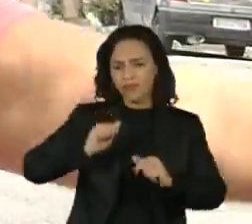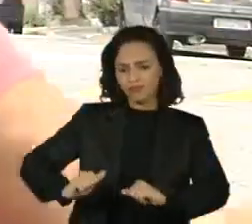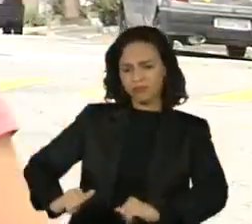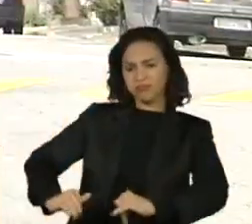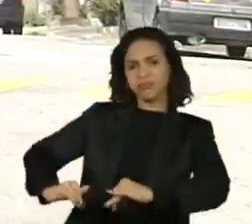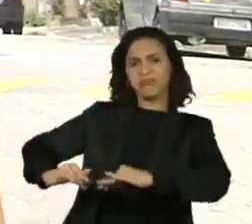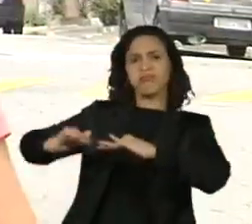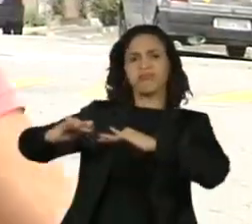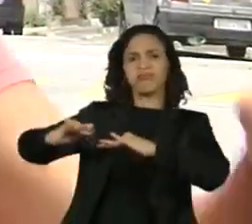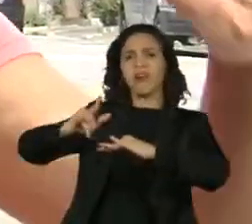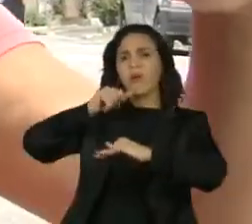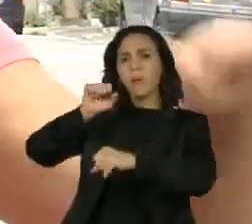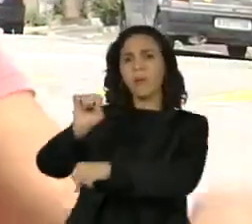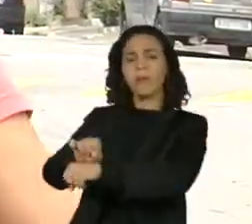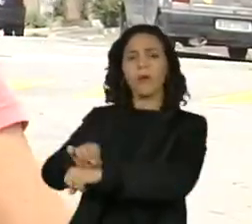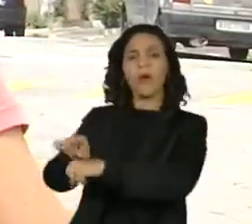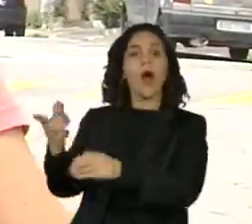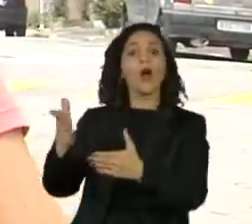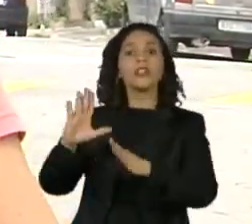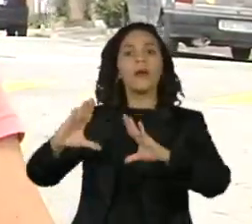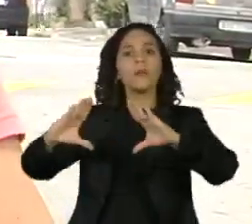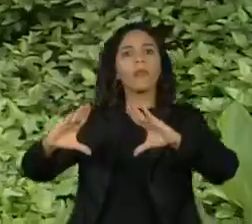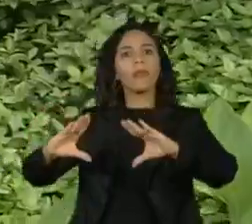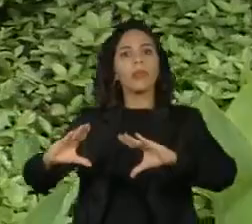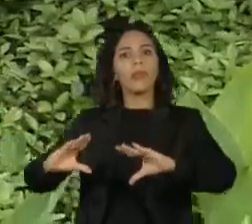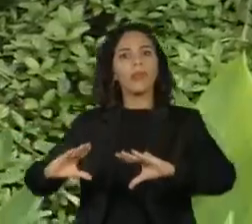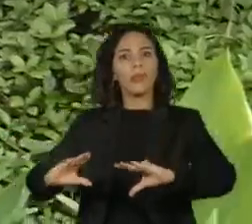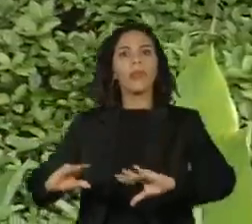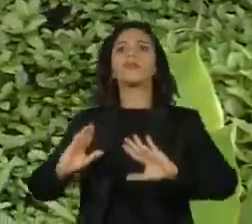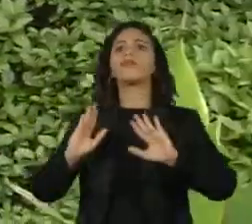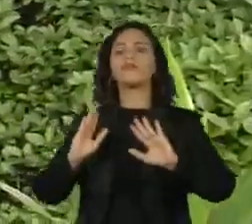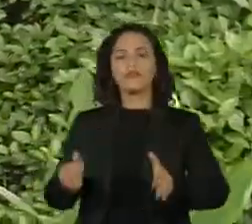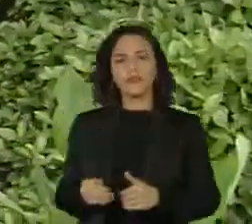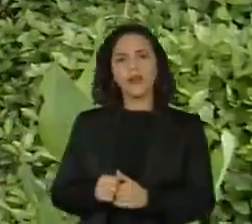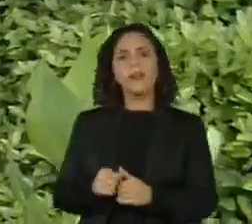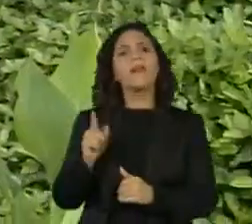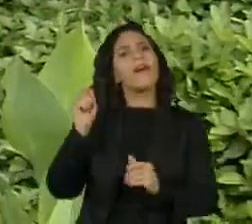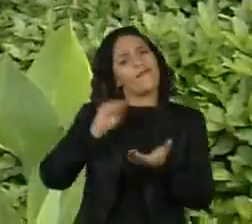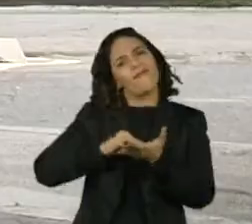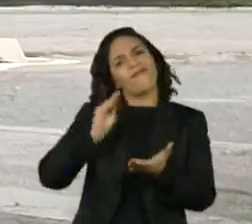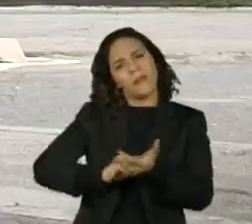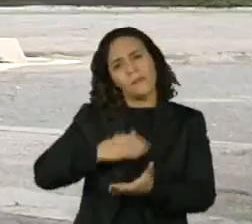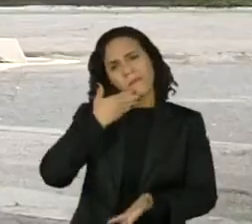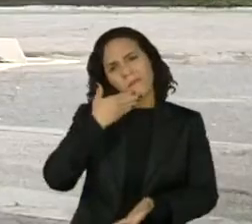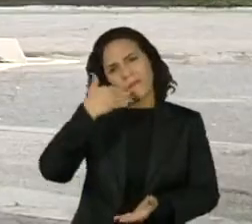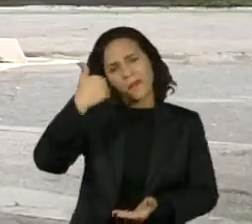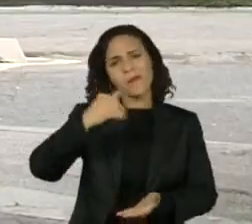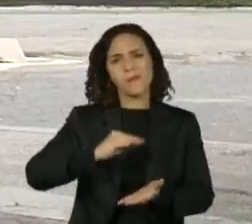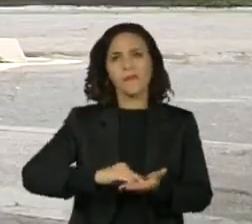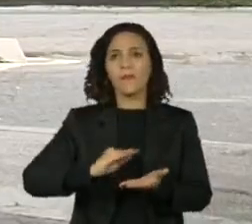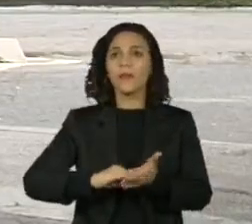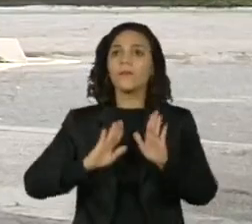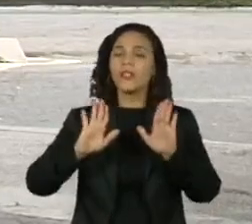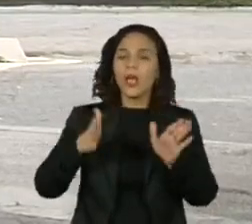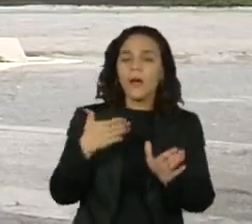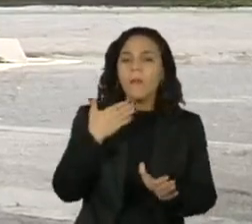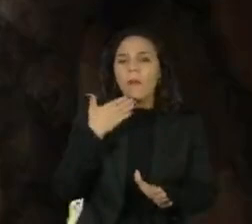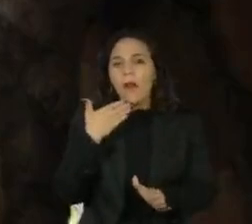enxurradas, e hoje você já diminuiu isso. Tem muita coisa para melhorar, mas